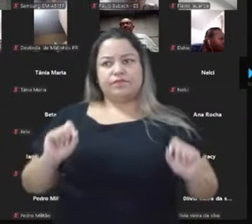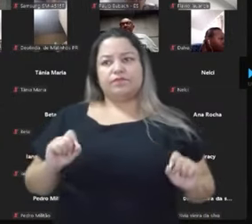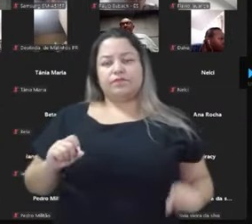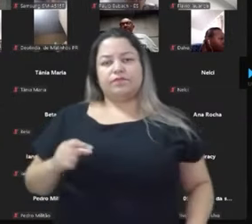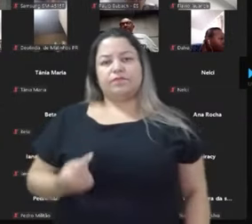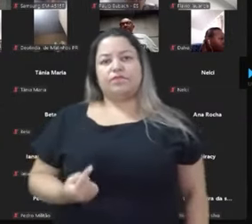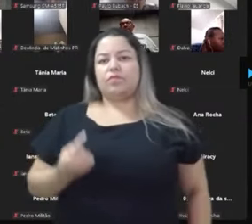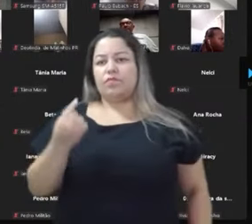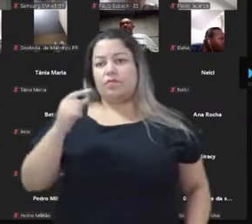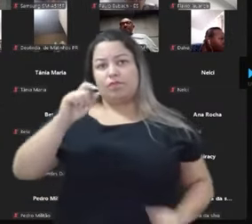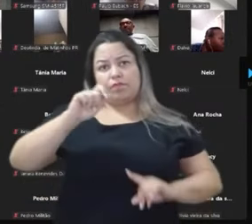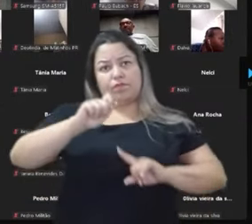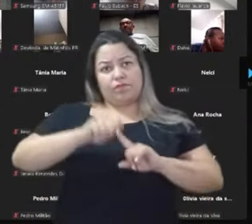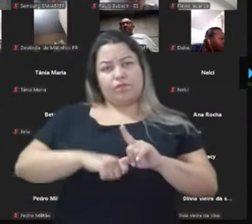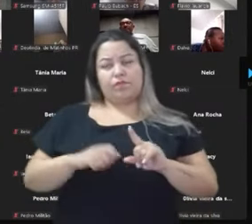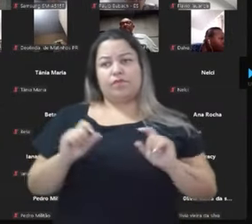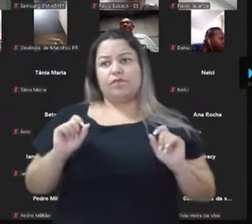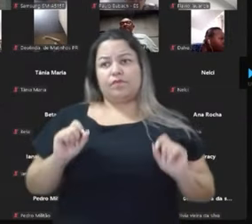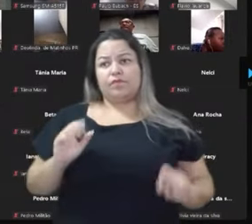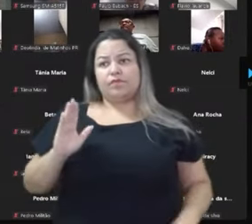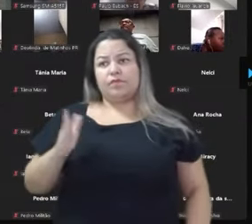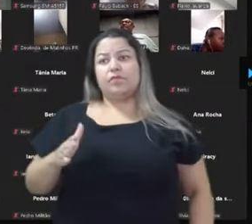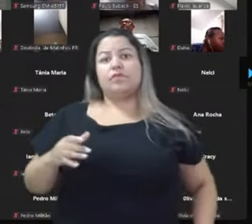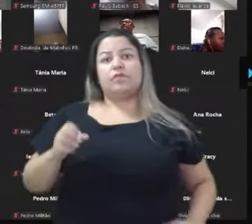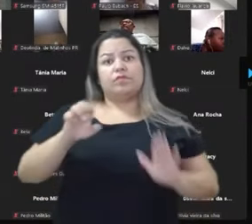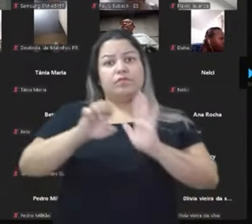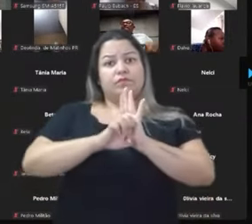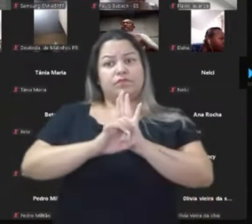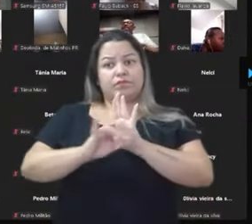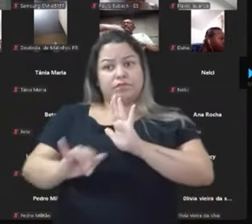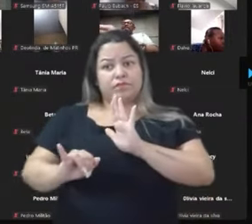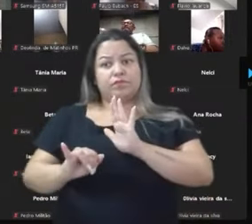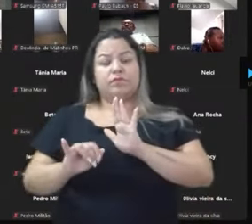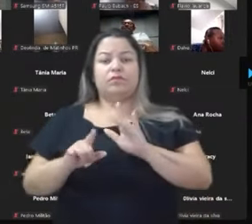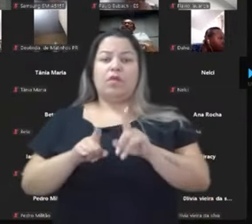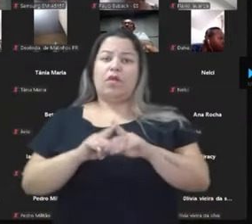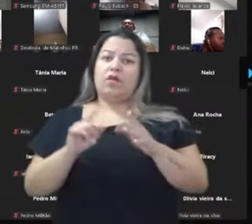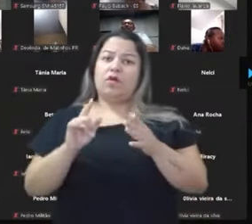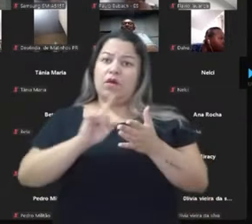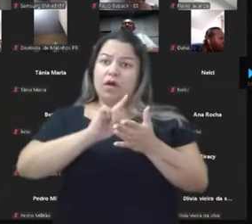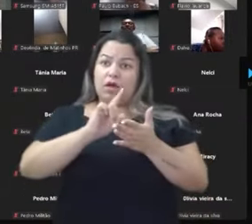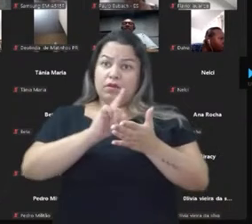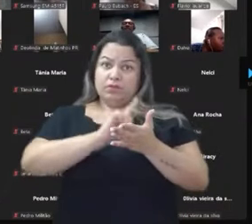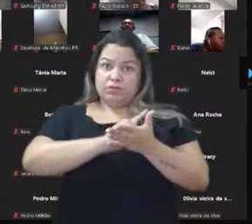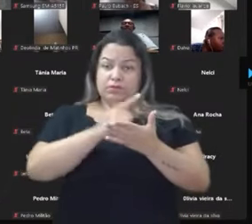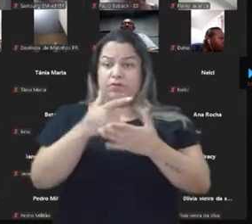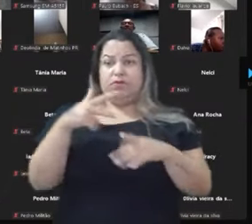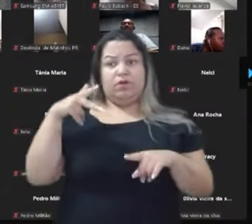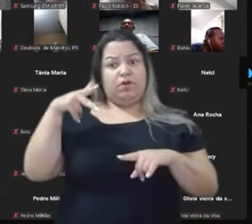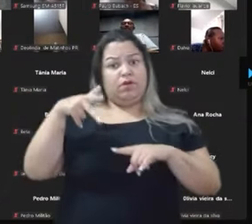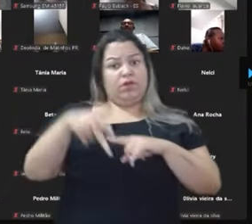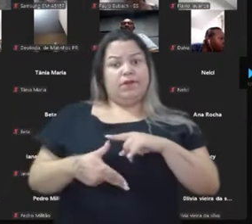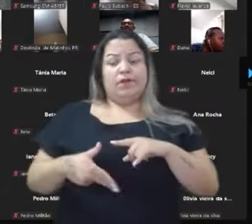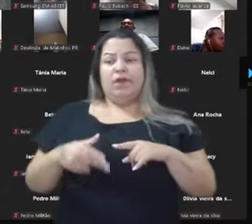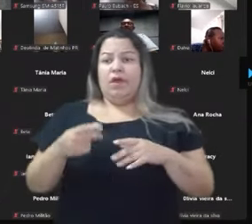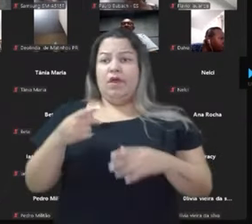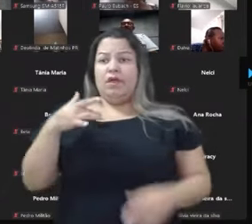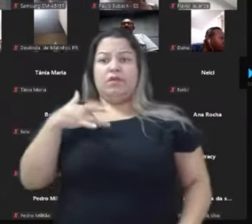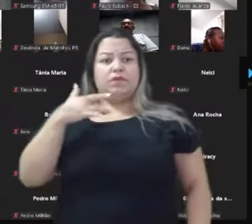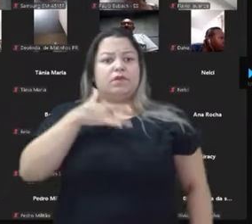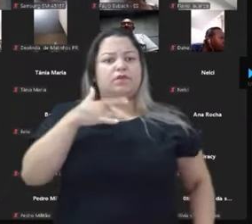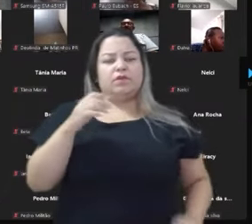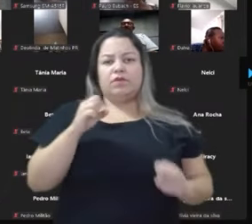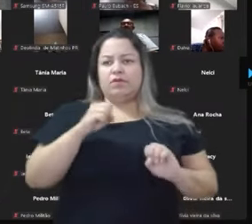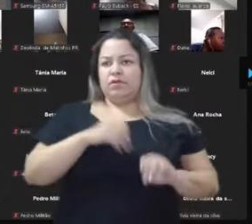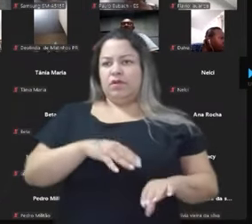de um mês com o mercado. Já tivemos editorial aí dos três maiores jornais do Brasil exigindo que ele corte gastos, tem que cortar da saúde, da educação.